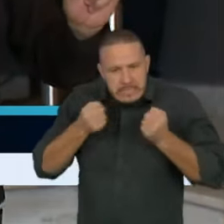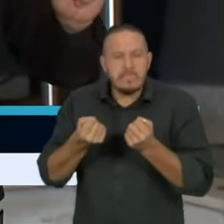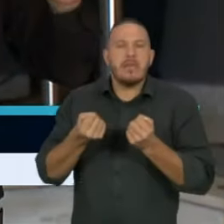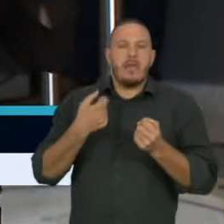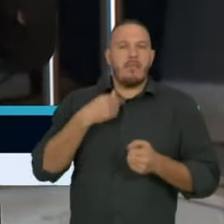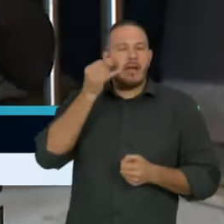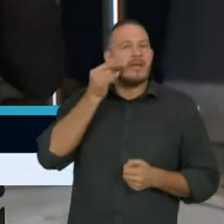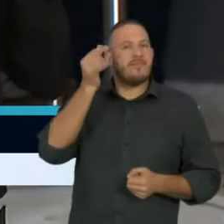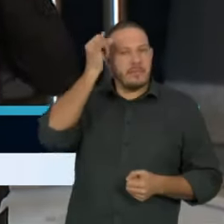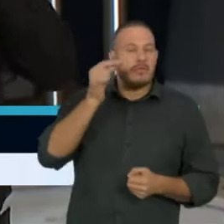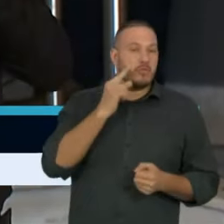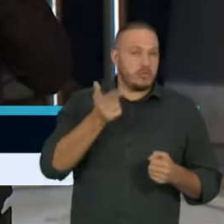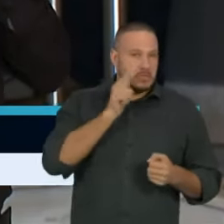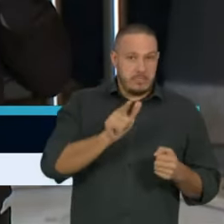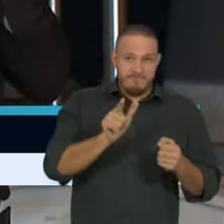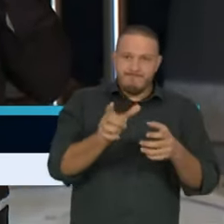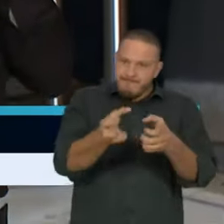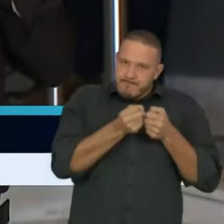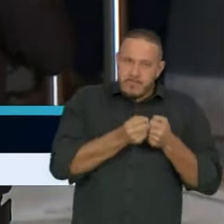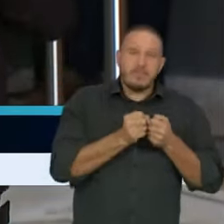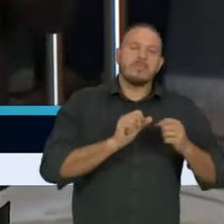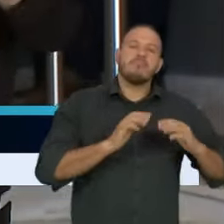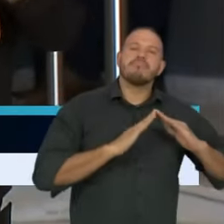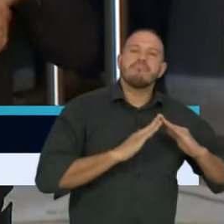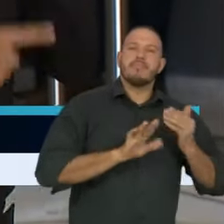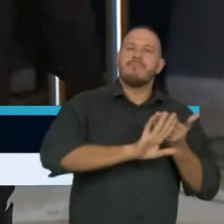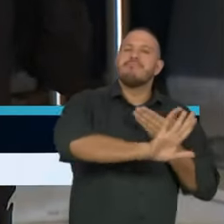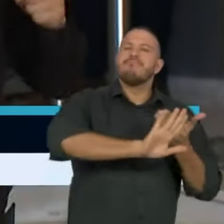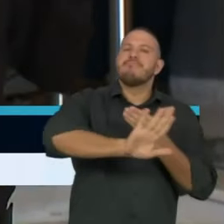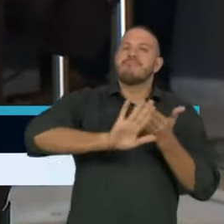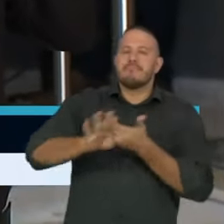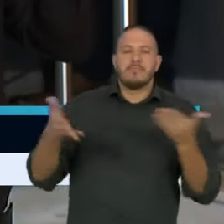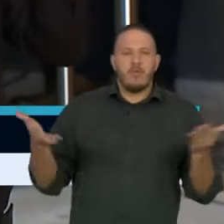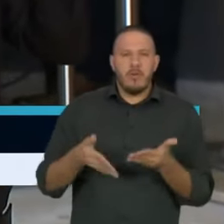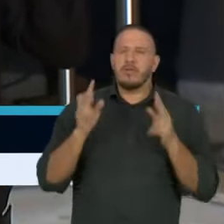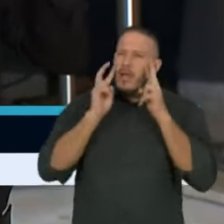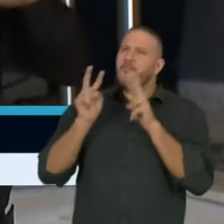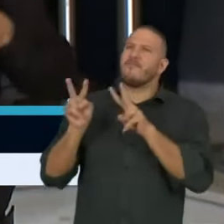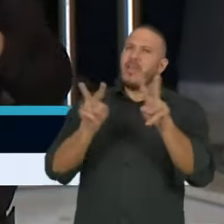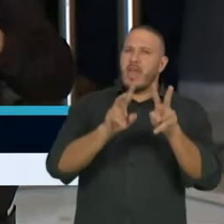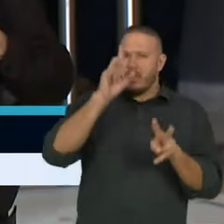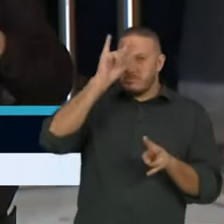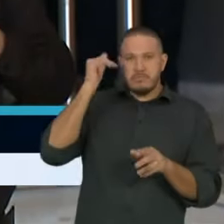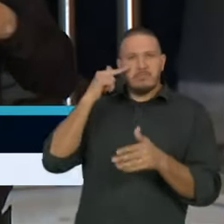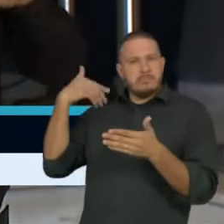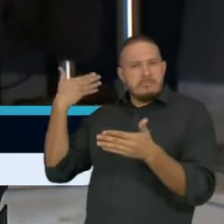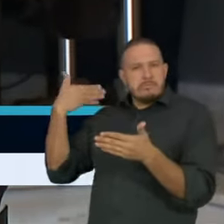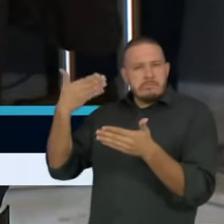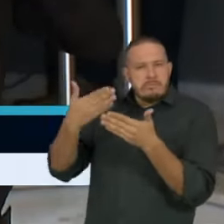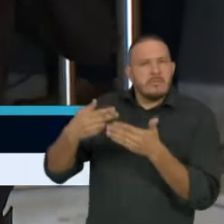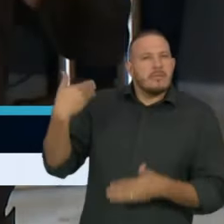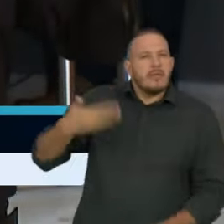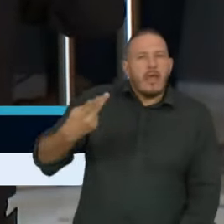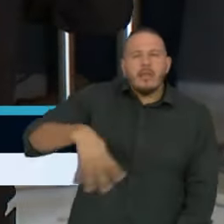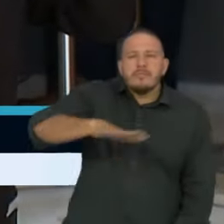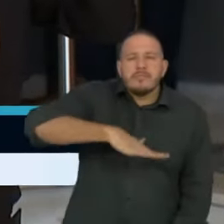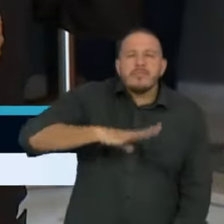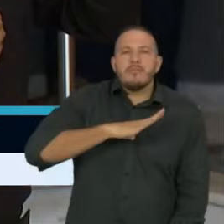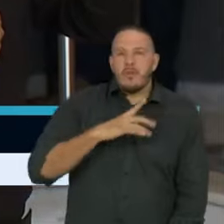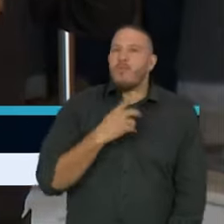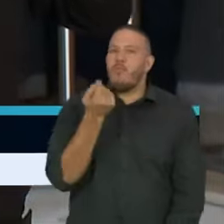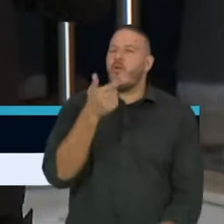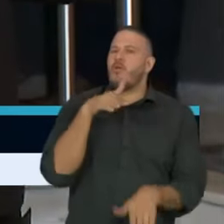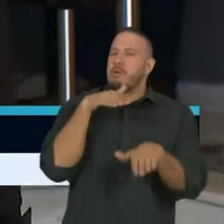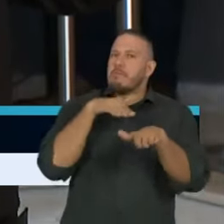distanciamento social seja efetivo. O a gente observa, nos últimos dias, já na cidade de São Paulo, um pouco de trânsito,